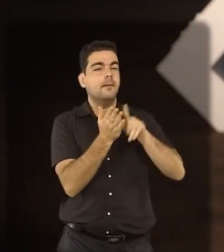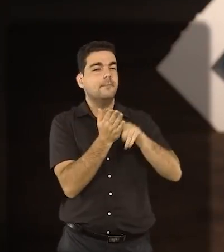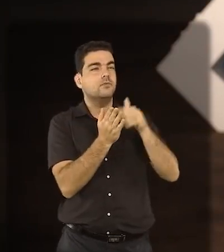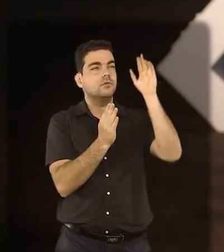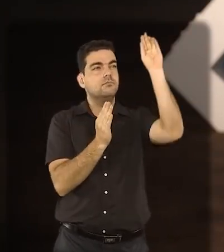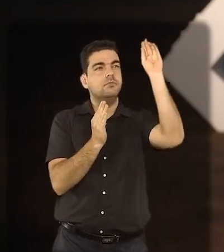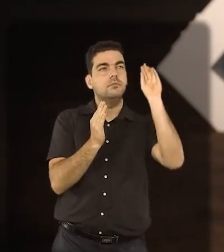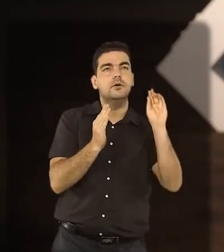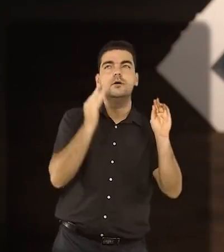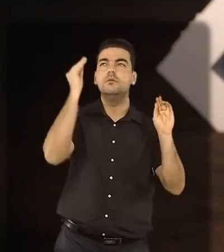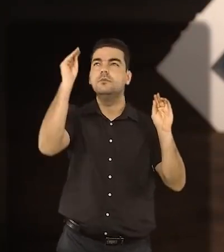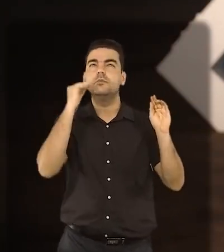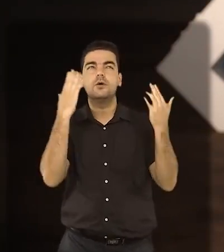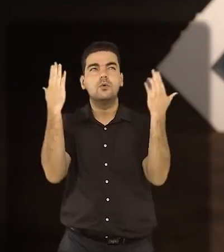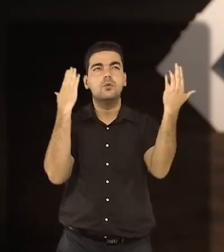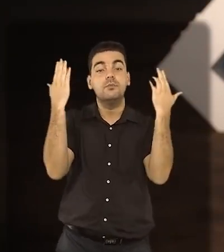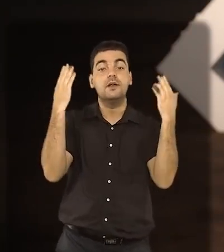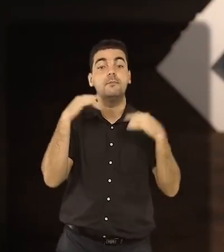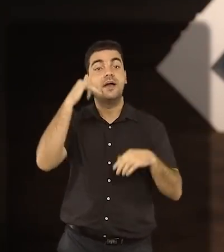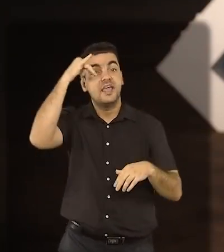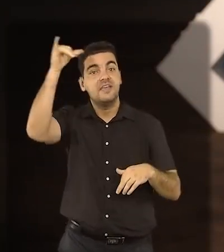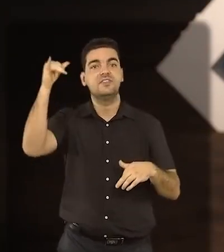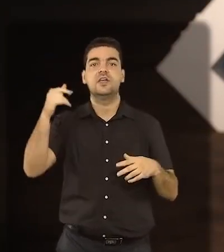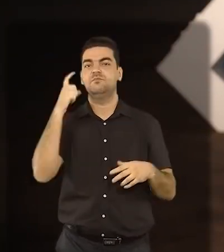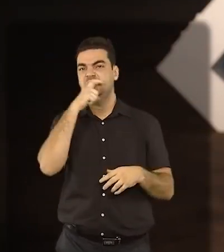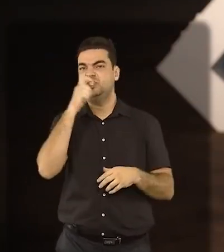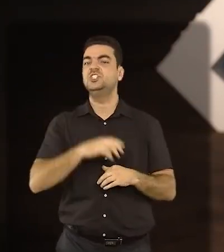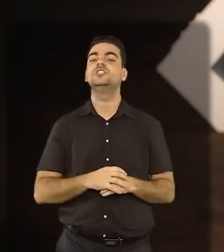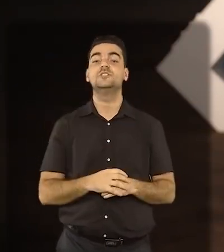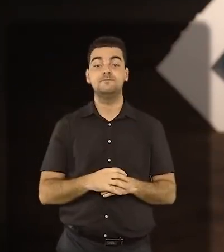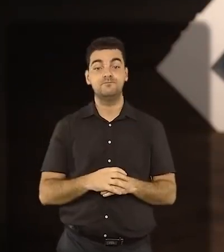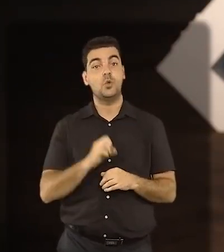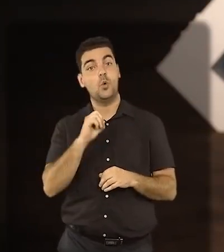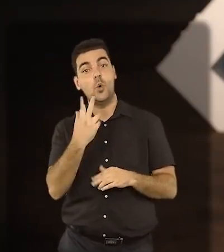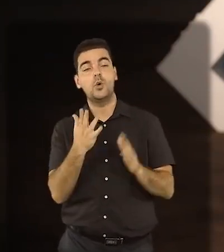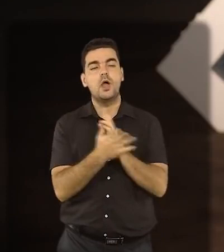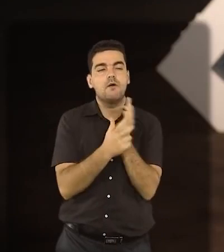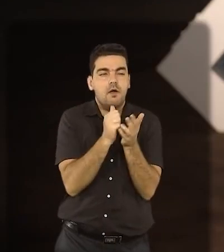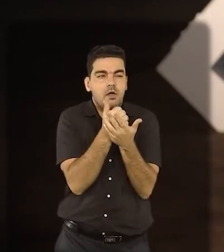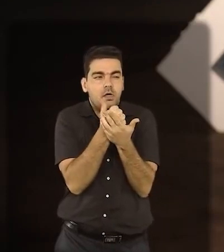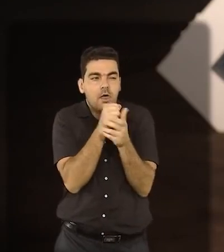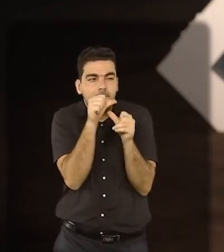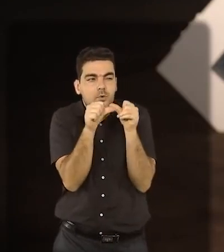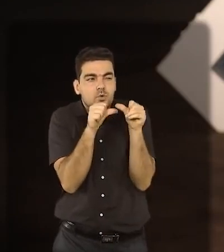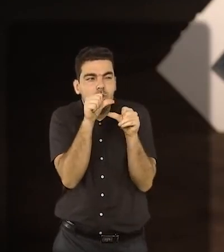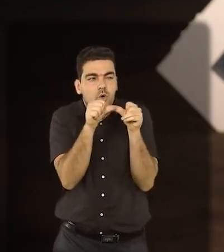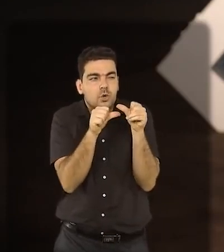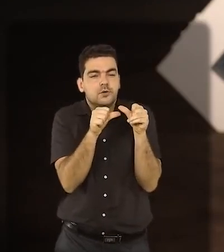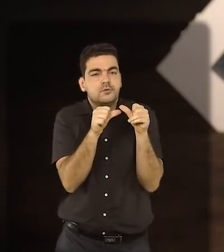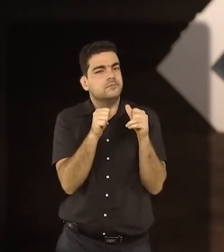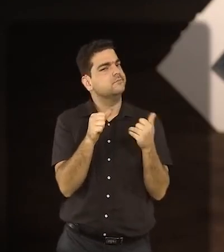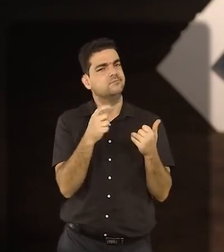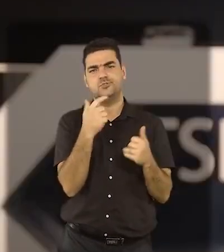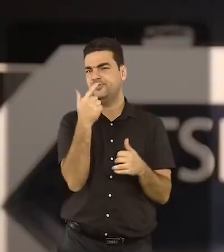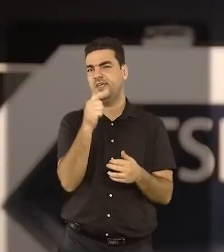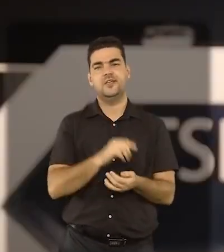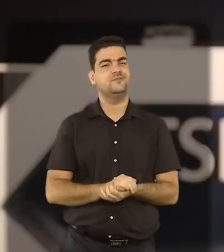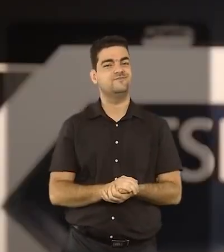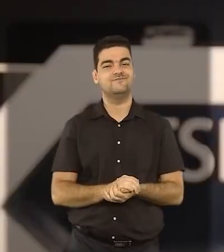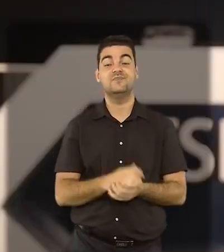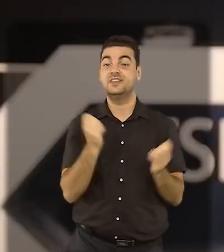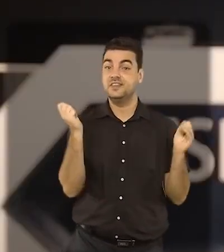é capaz de demonstrar que não houve nenhum tipo de alteração ou manipulação dos dados que são totalizados no TSE.